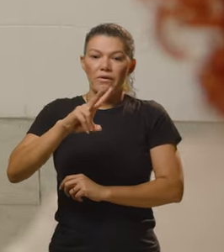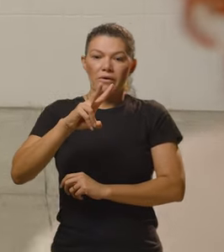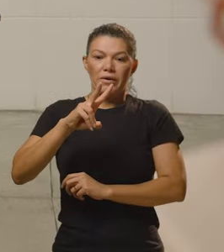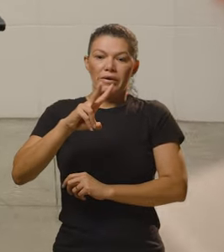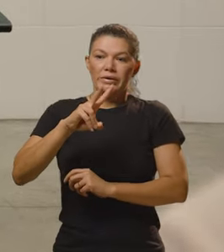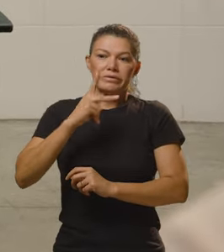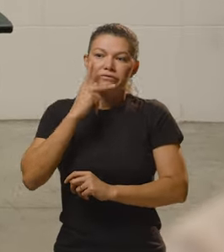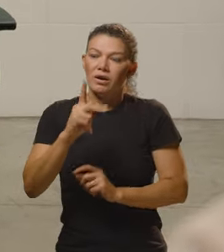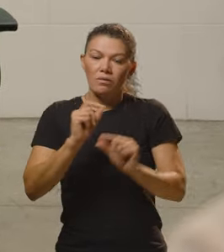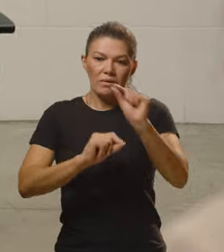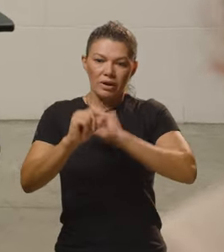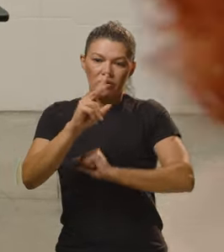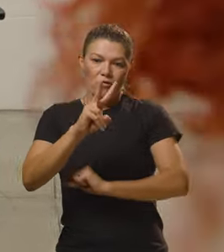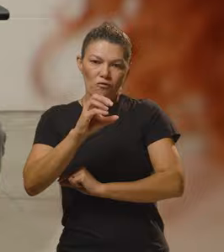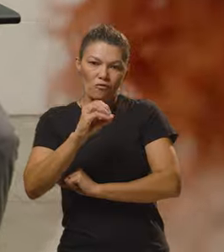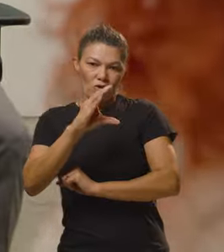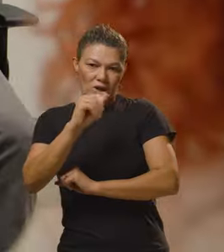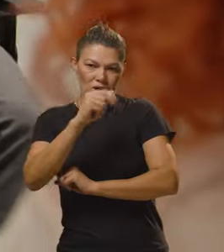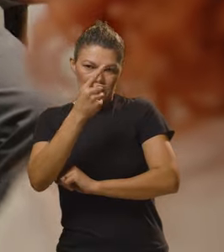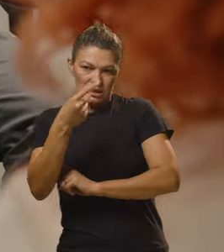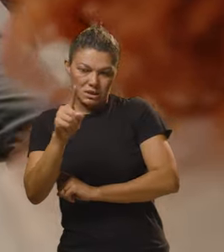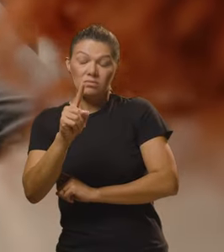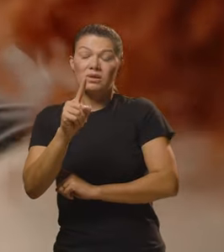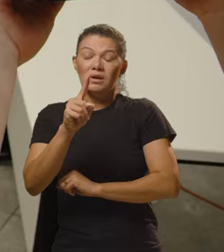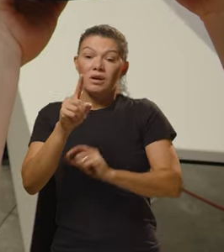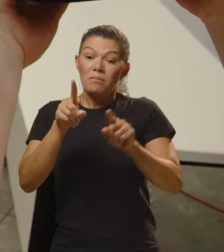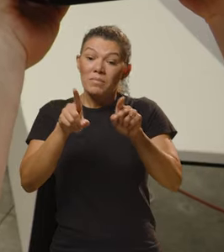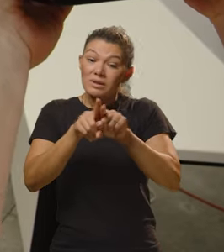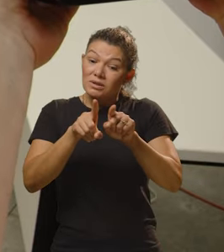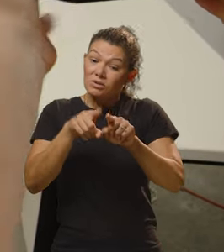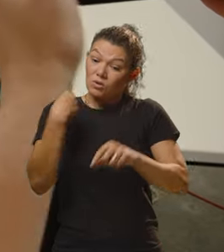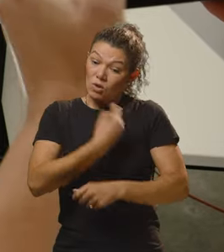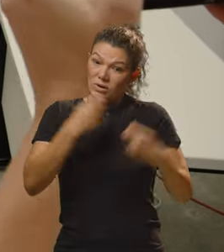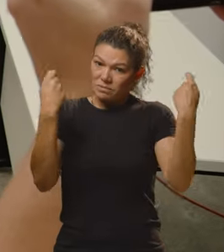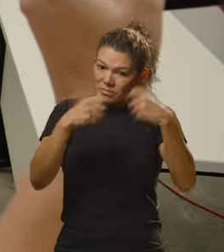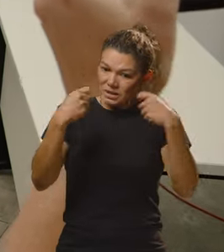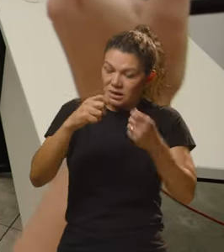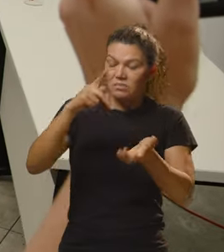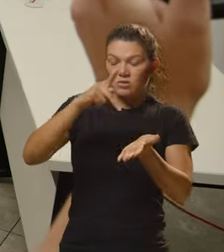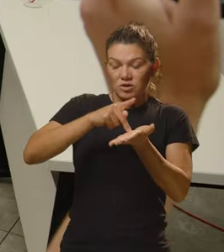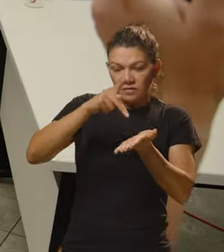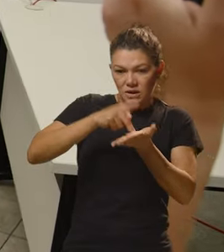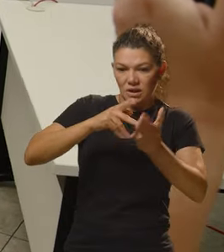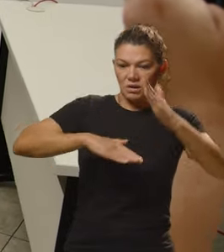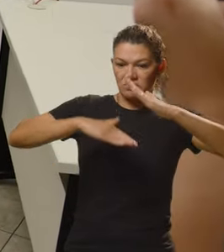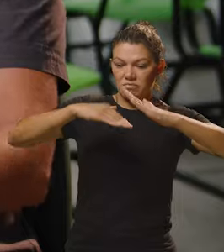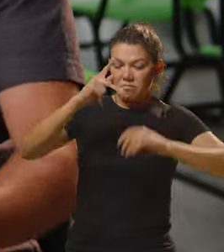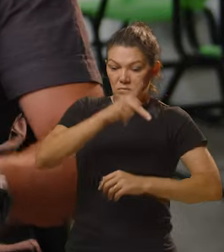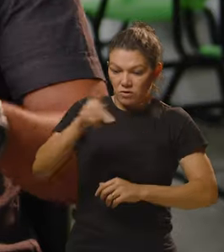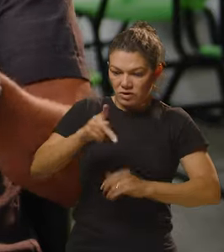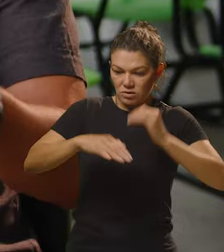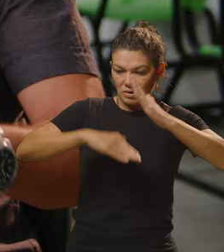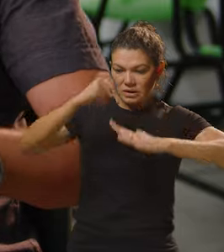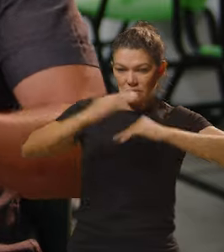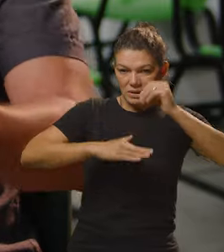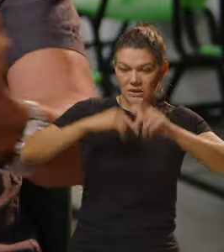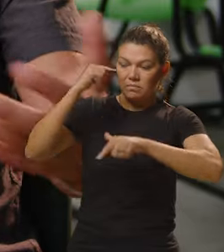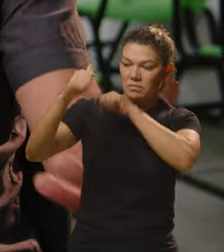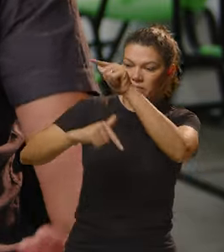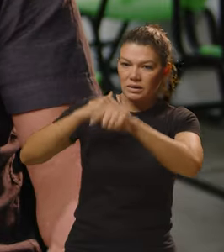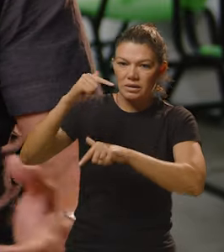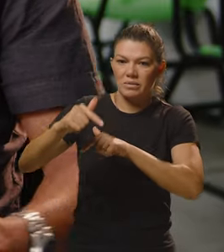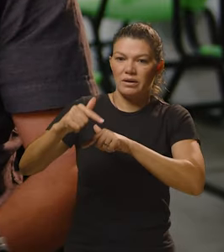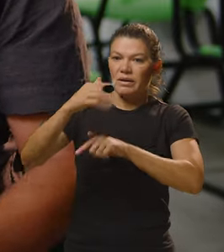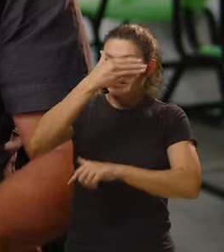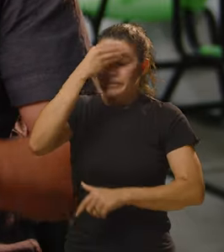não só aquilo que a gente acaba dizendo, vocação, mas nós precisamos realmente capacitar, ter professores para